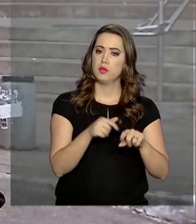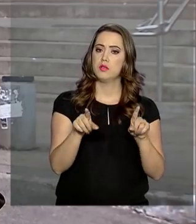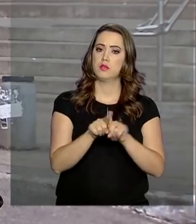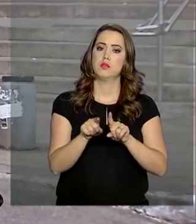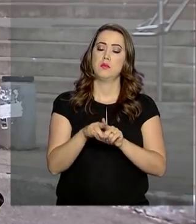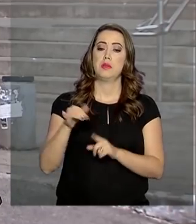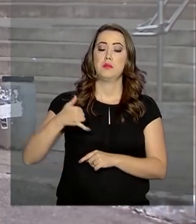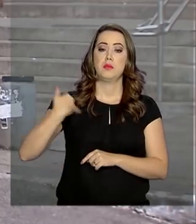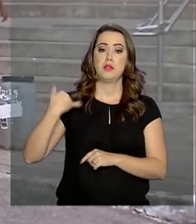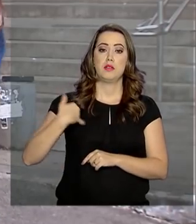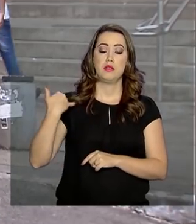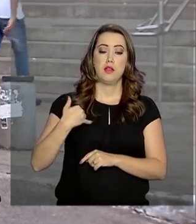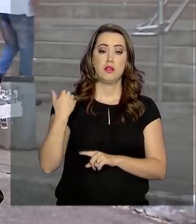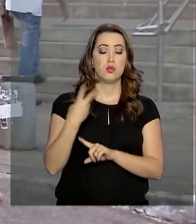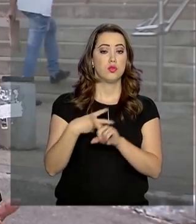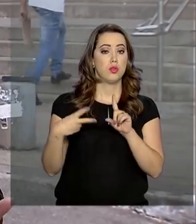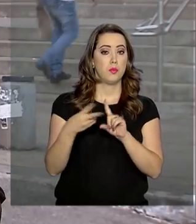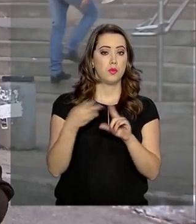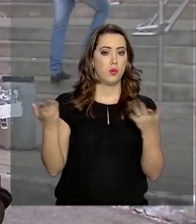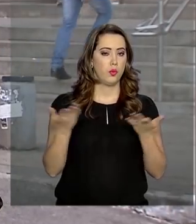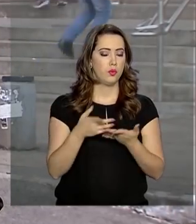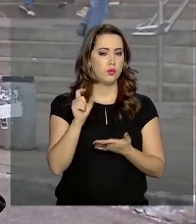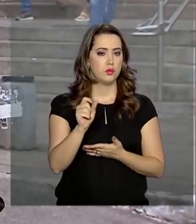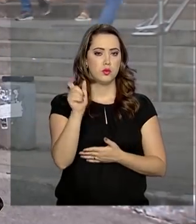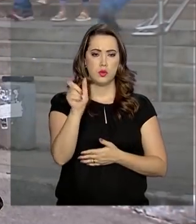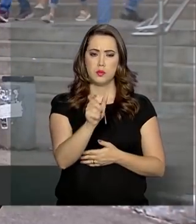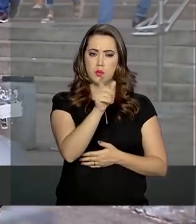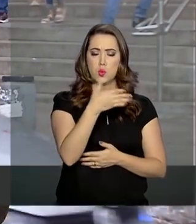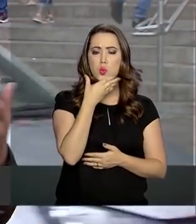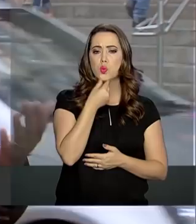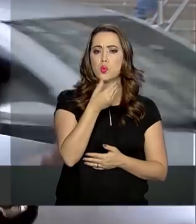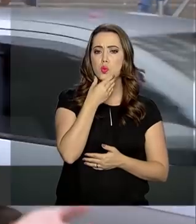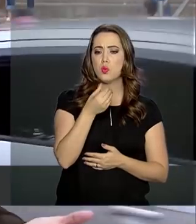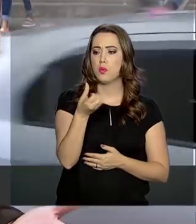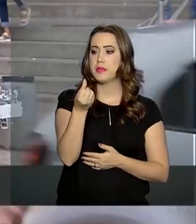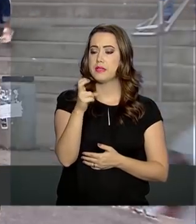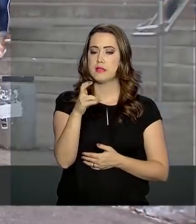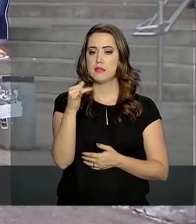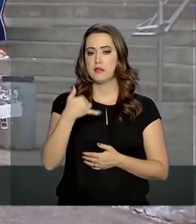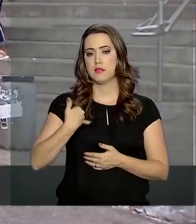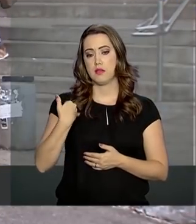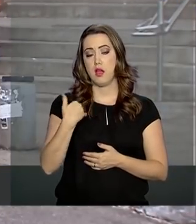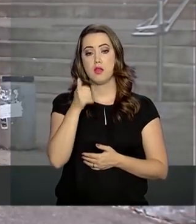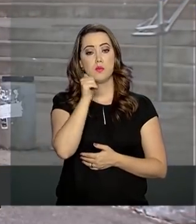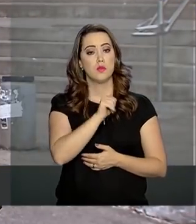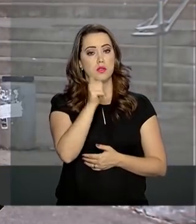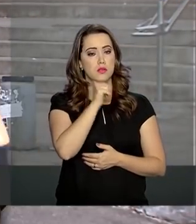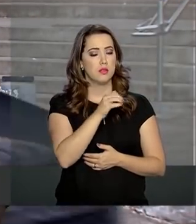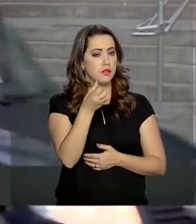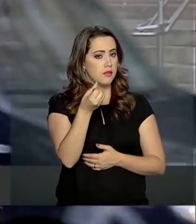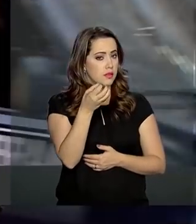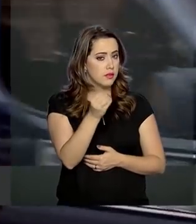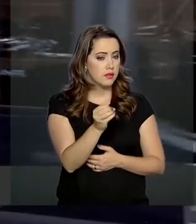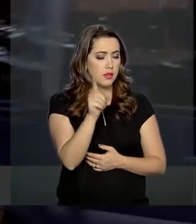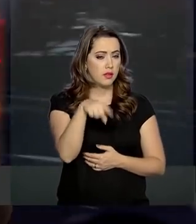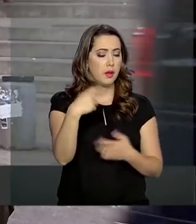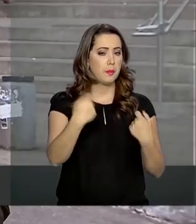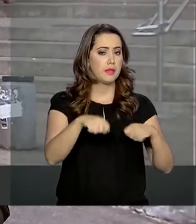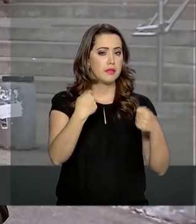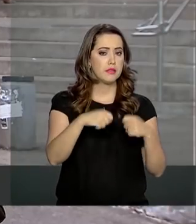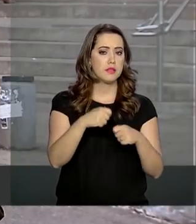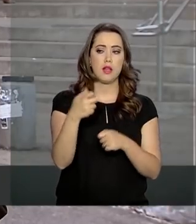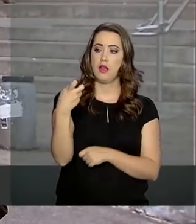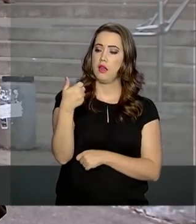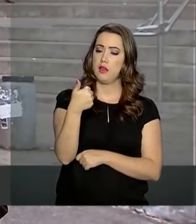para a idade da aposentadoria. Hoje em dia, os homens se aposentam com 65 anos, as mulheres com 60, e é preciso ter